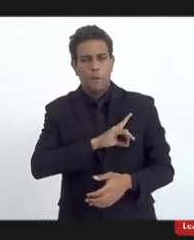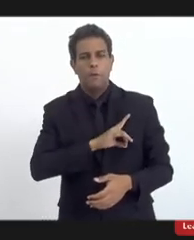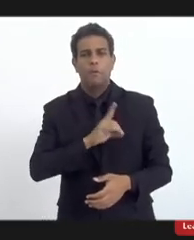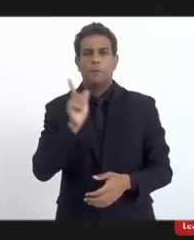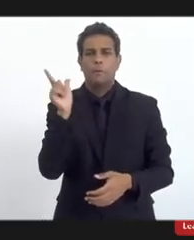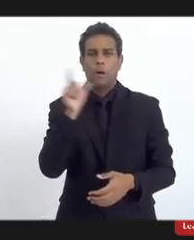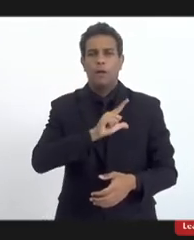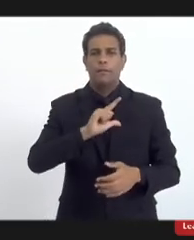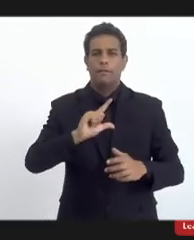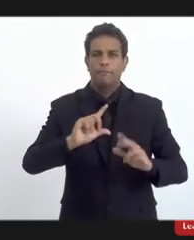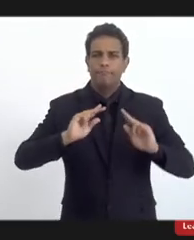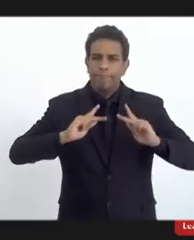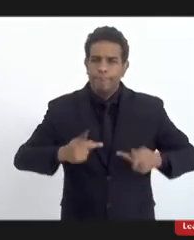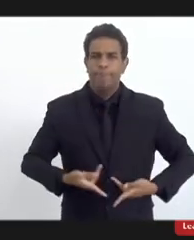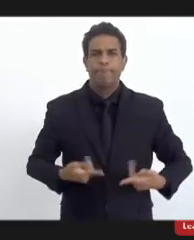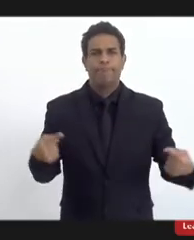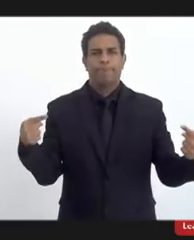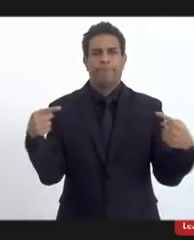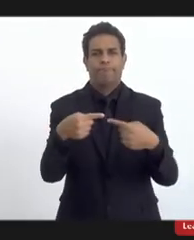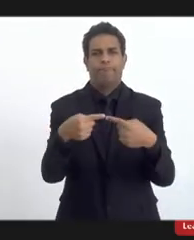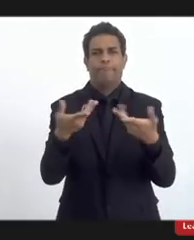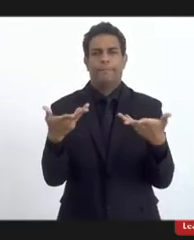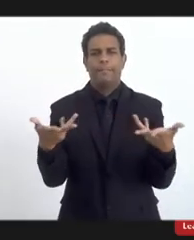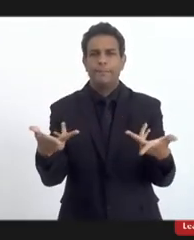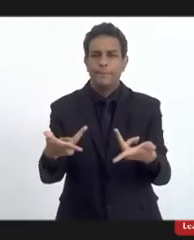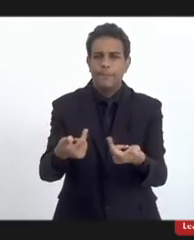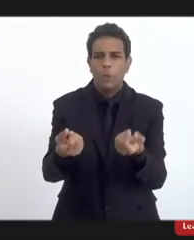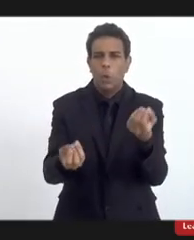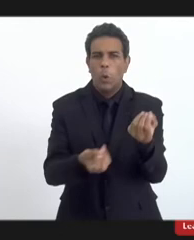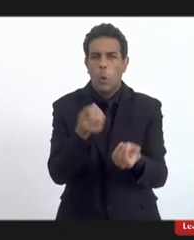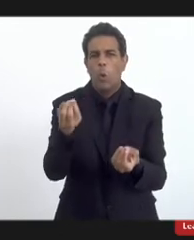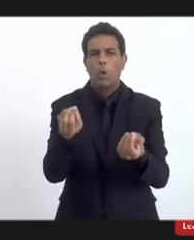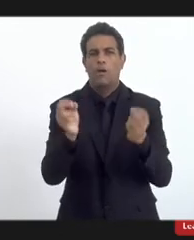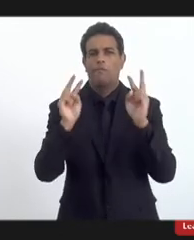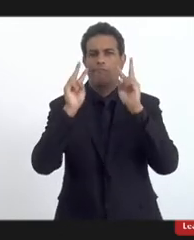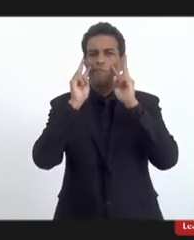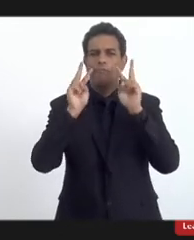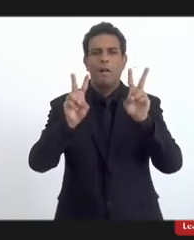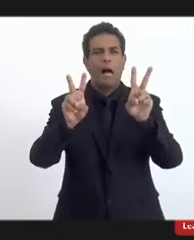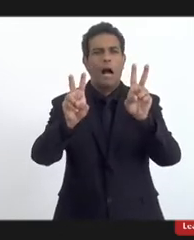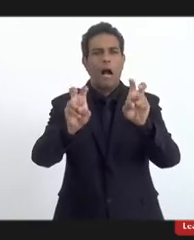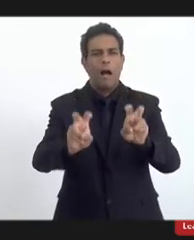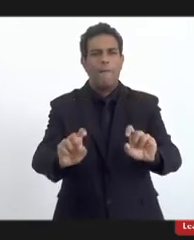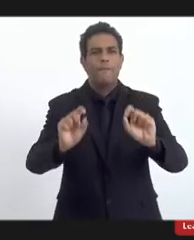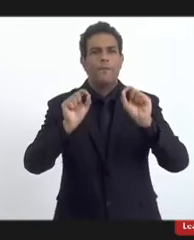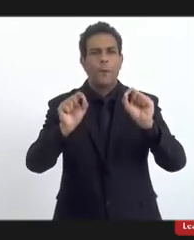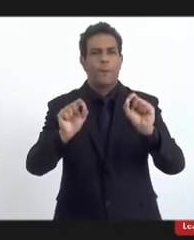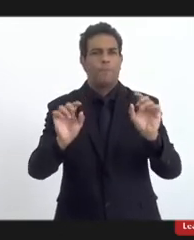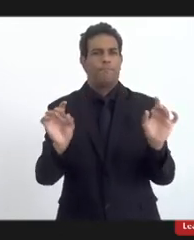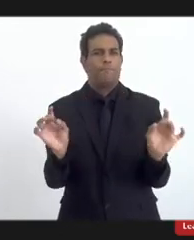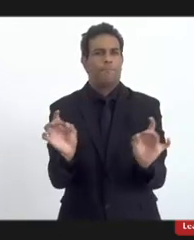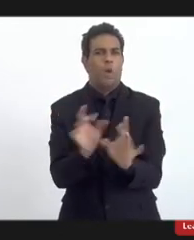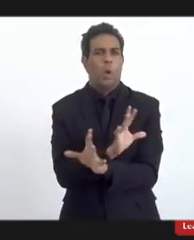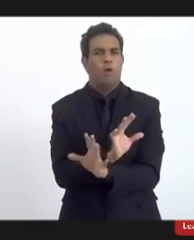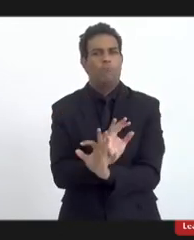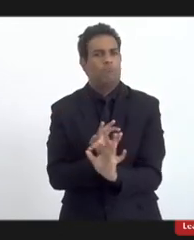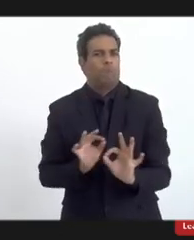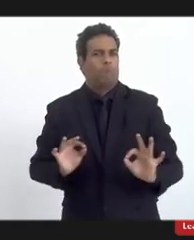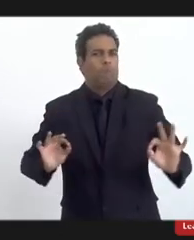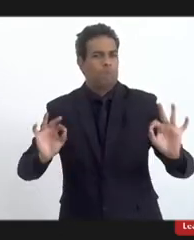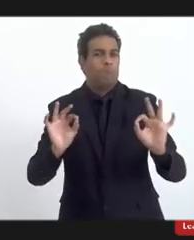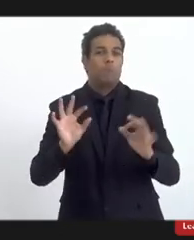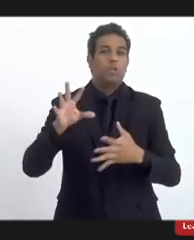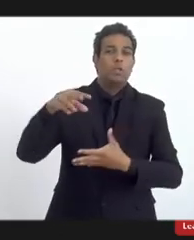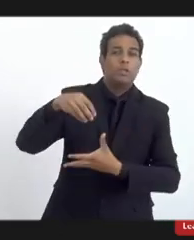porque esse assunto é extremamente delicado e ele apenas não se contém dentro da